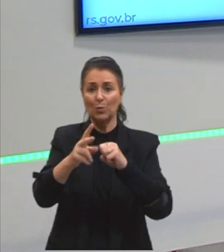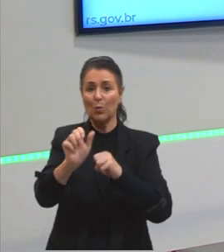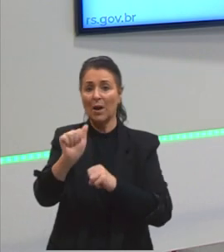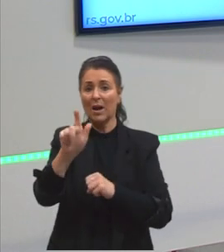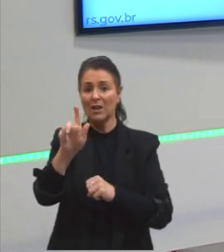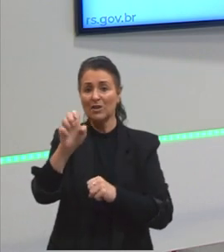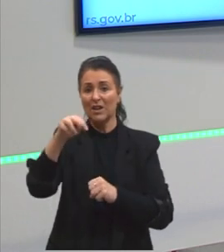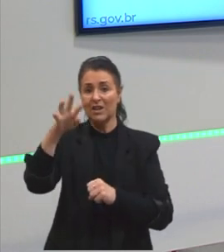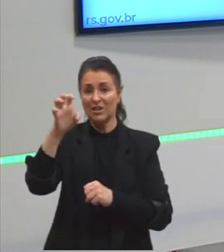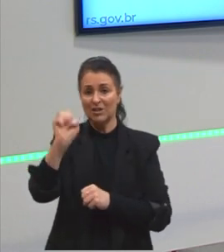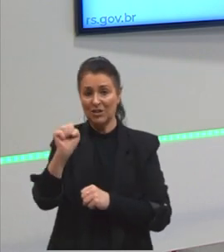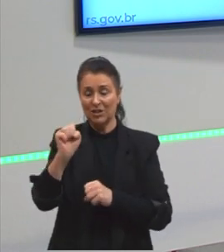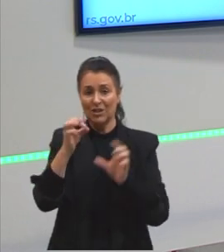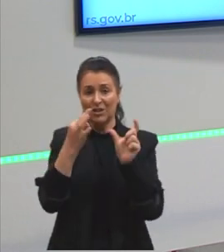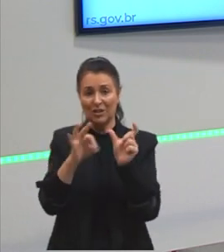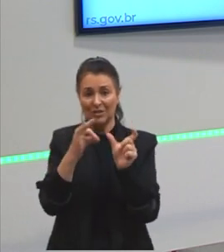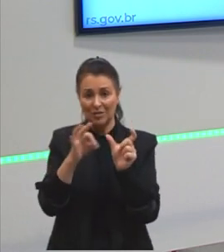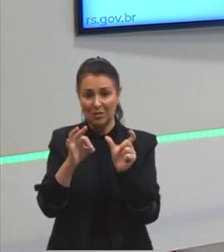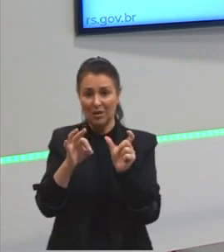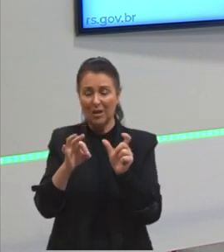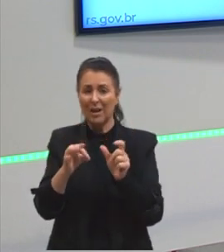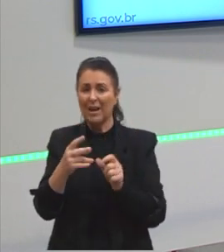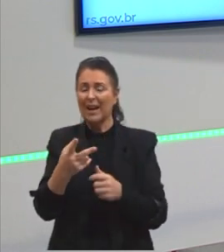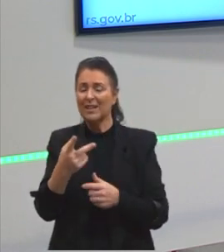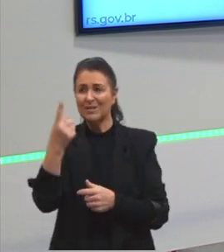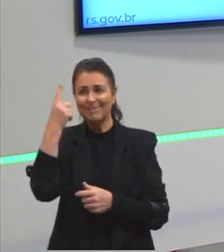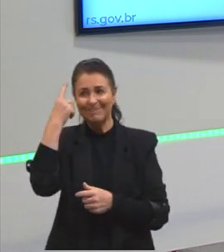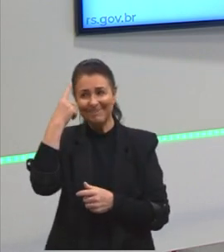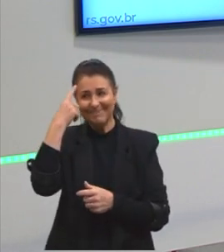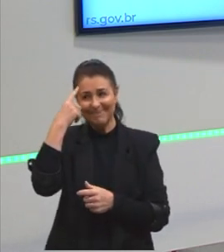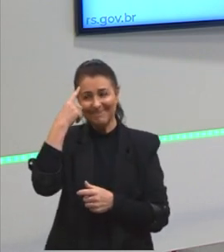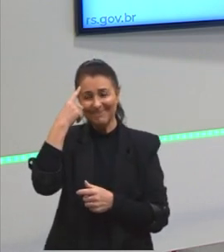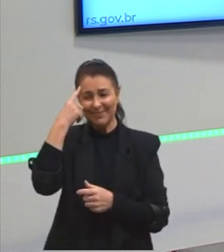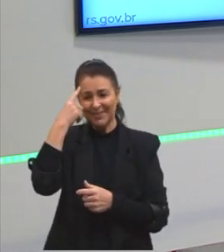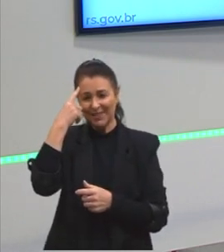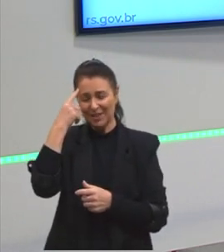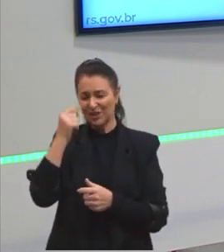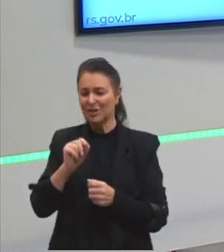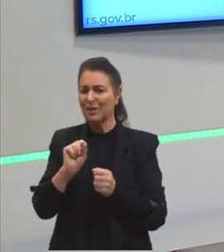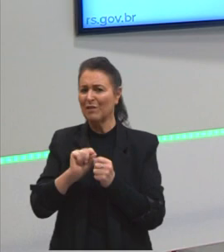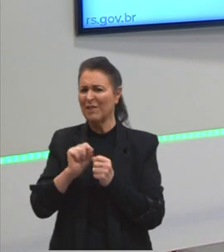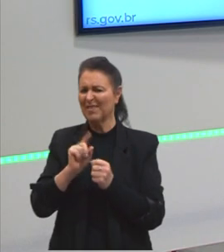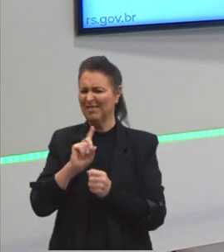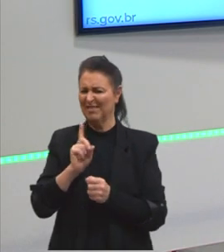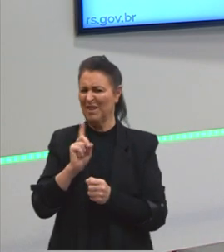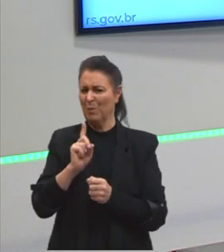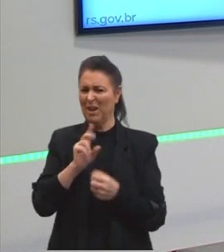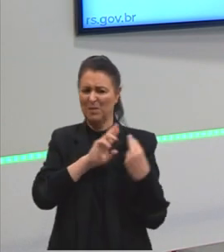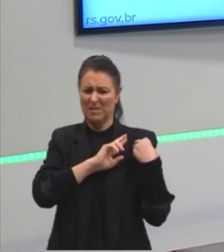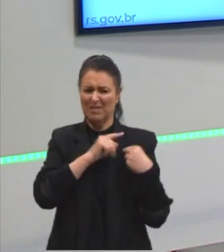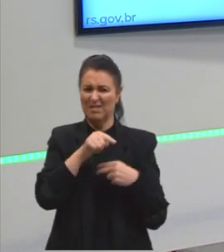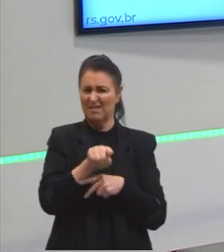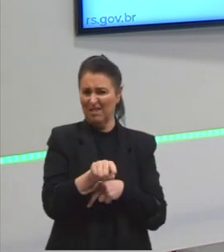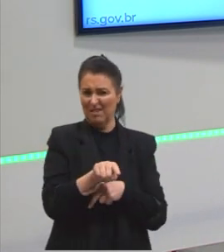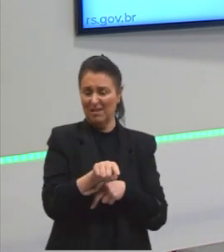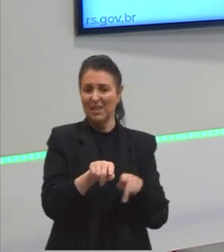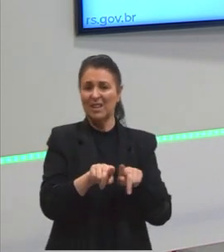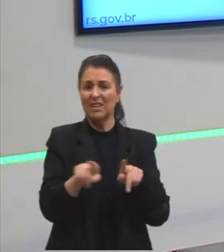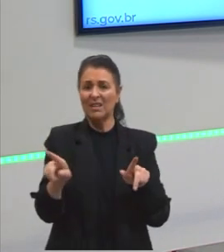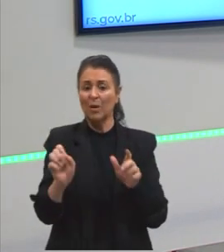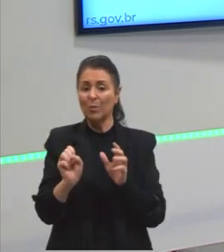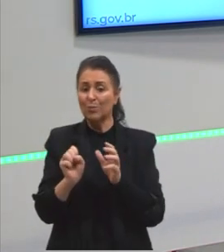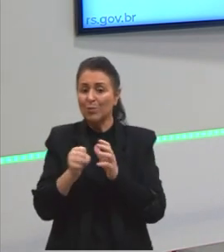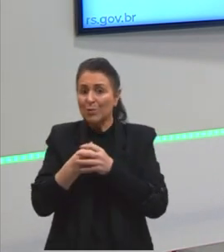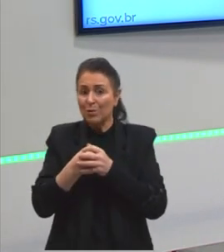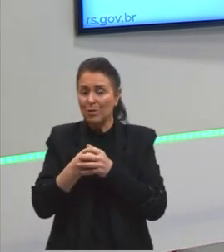da nossa oração. A gente finge que a responsabilidade não é dele e a gente vai omitir ali, então, ele da